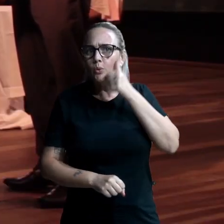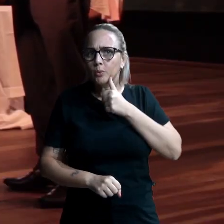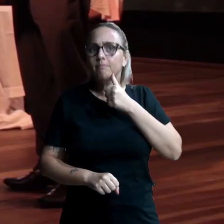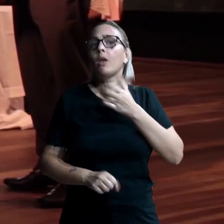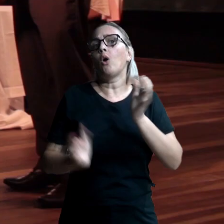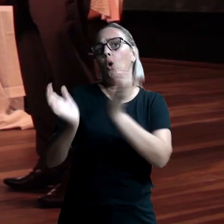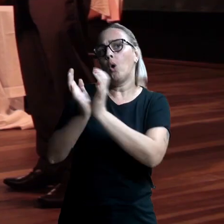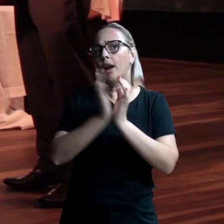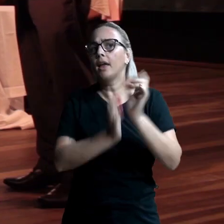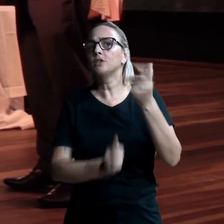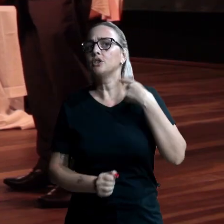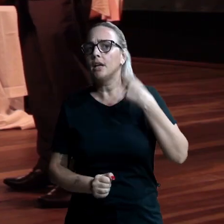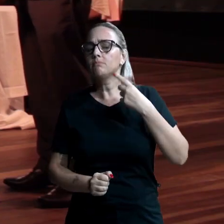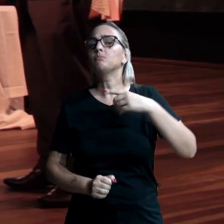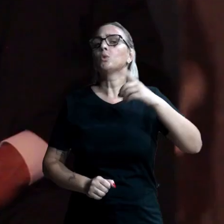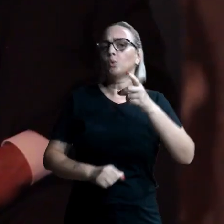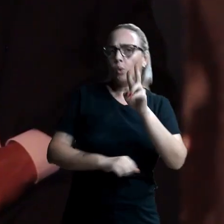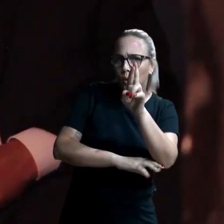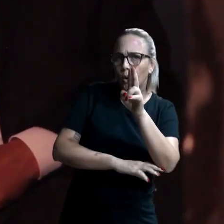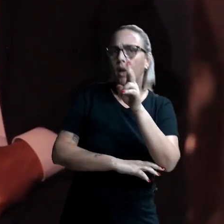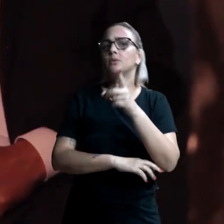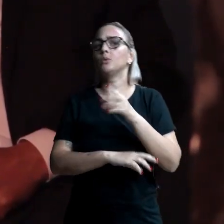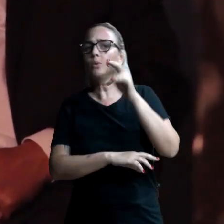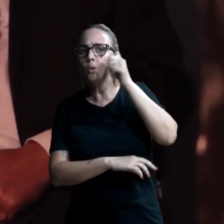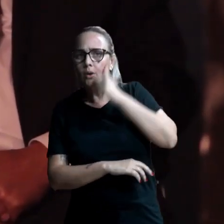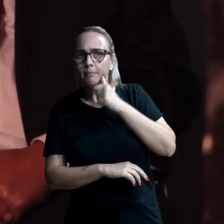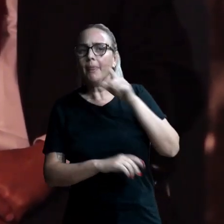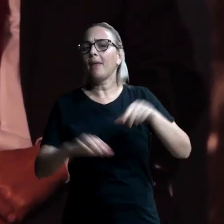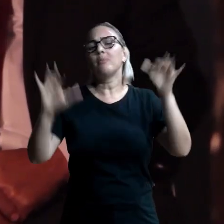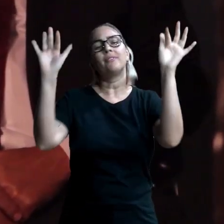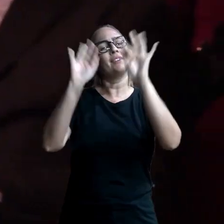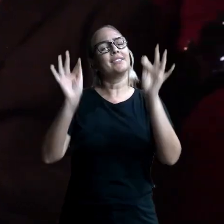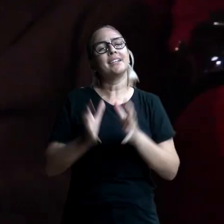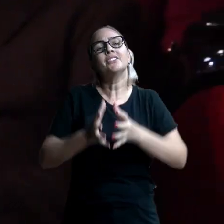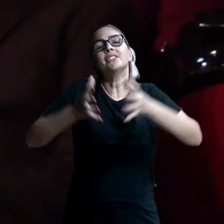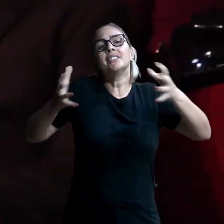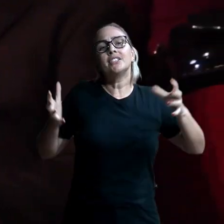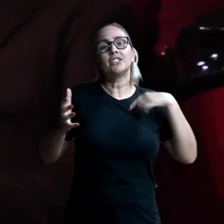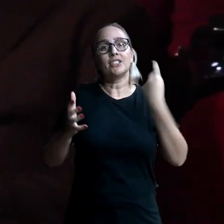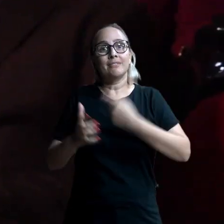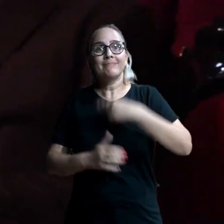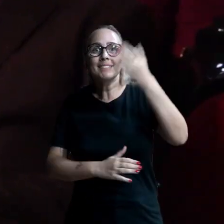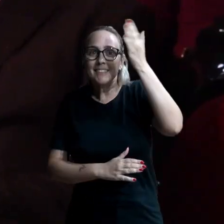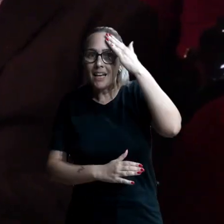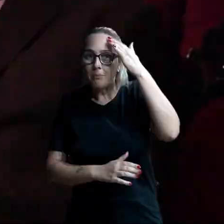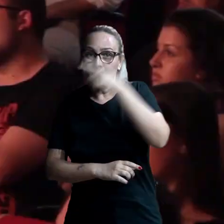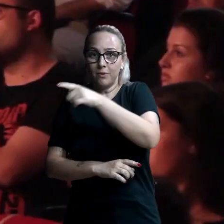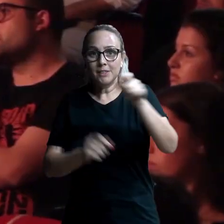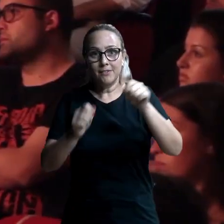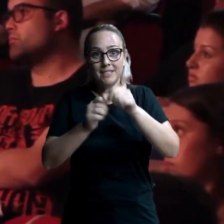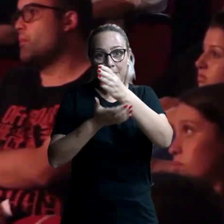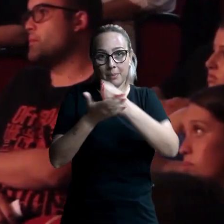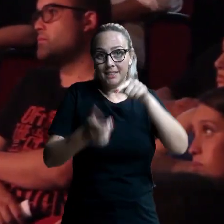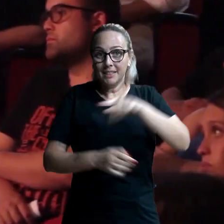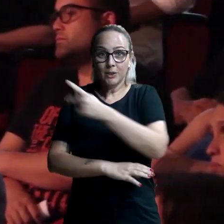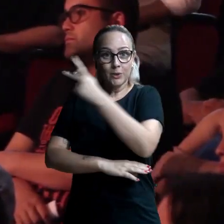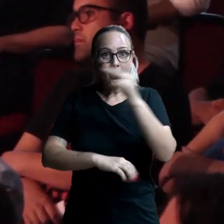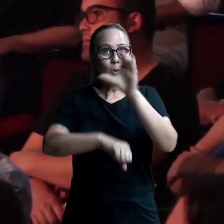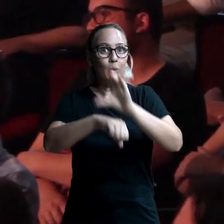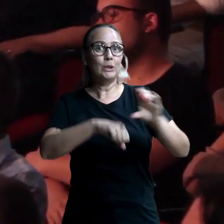forma, cheio de alunos e alunas e colegas do direito, doutores e vitoras, é uma felicidade muito grande para a gente.